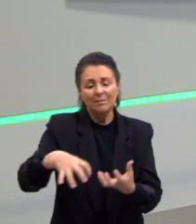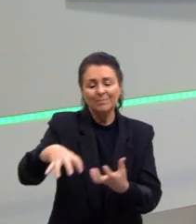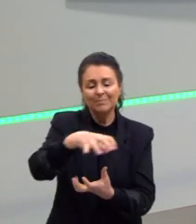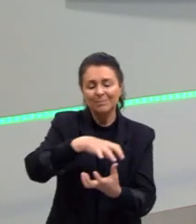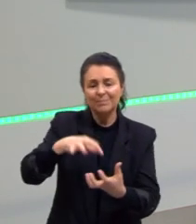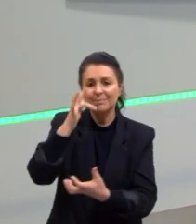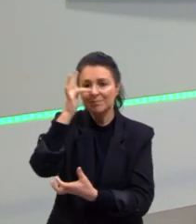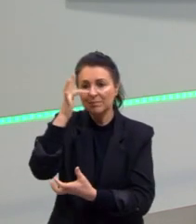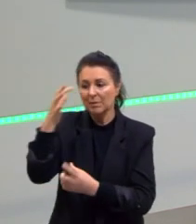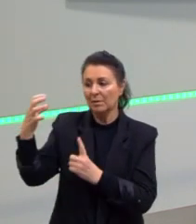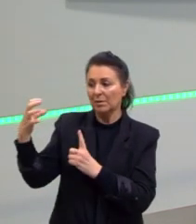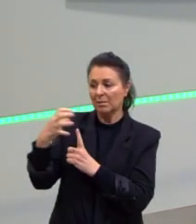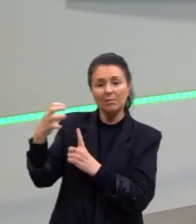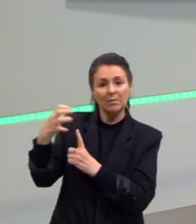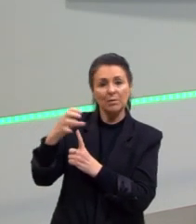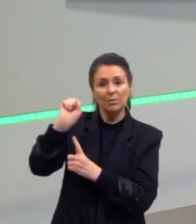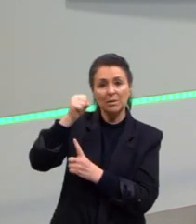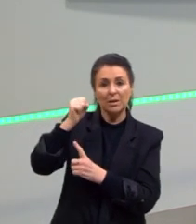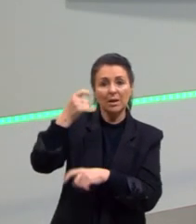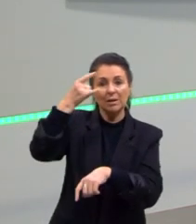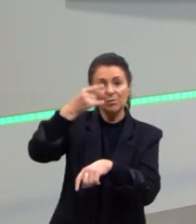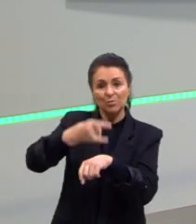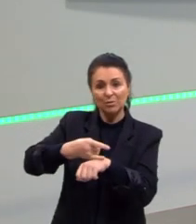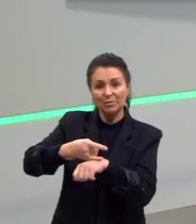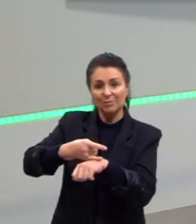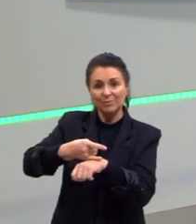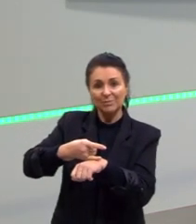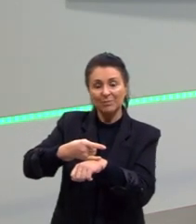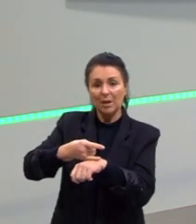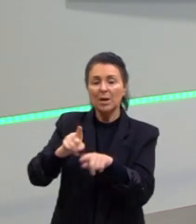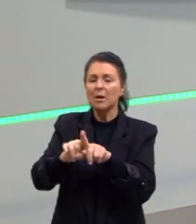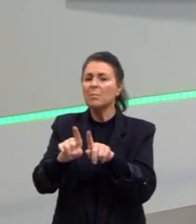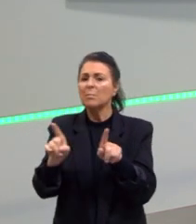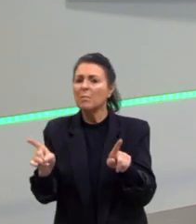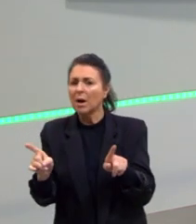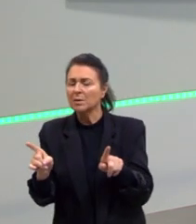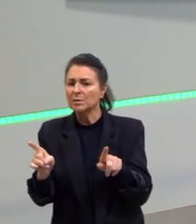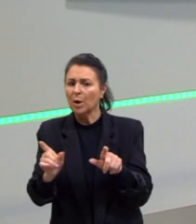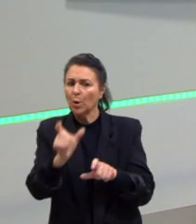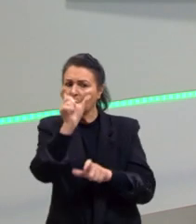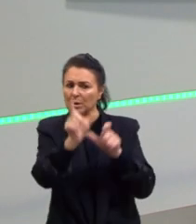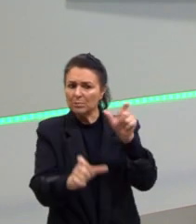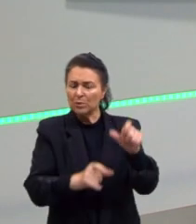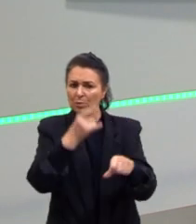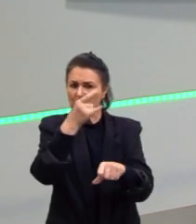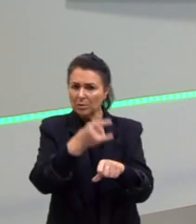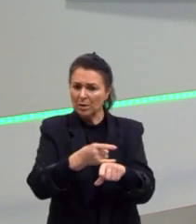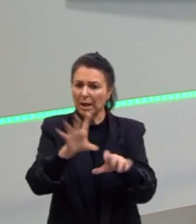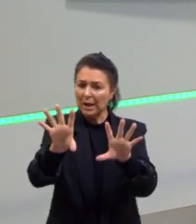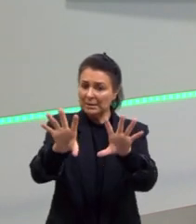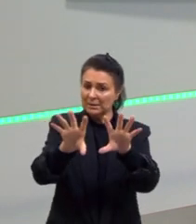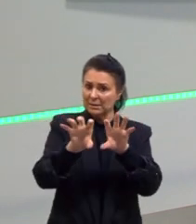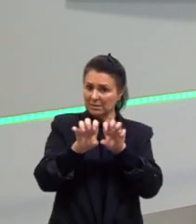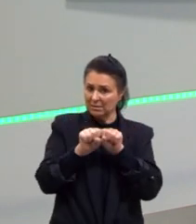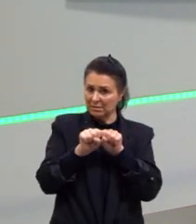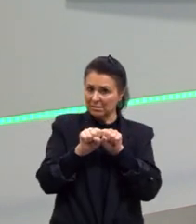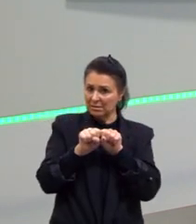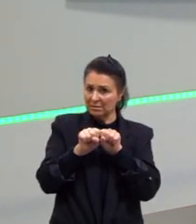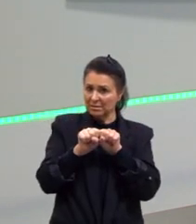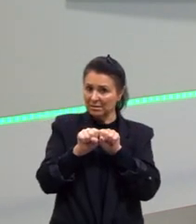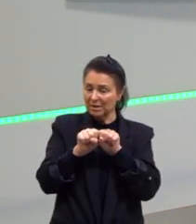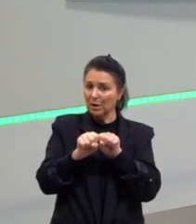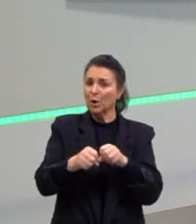Francesa influenciou a haitiana. Mas será que os haitianos não se apropriaram? A forma que a gente